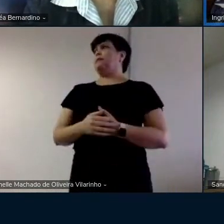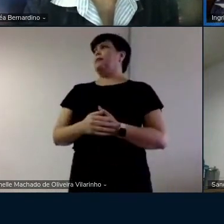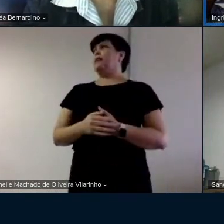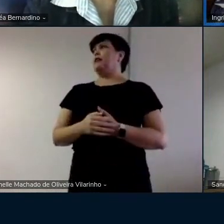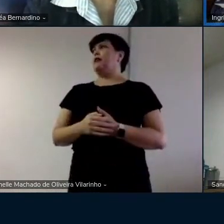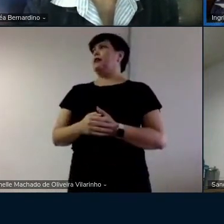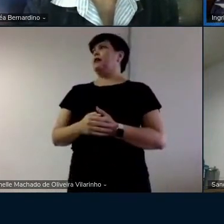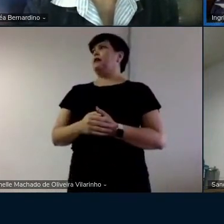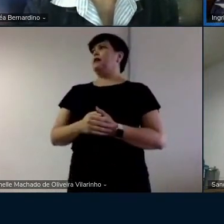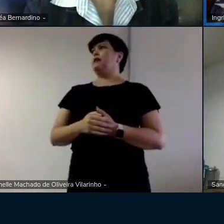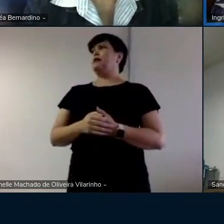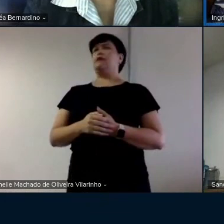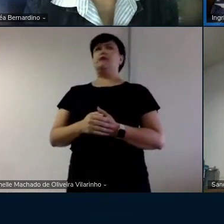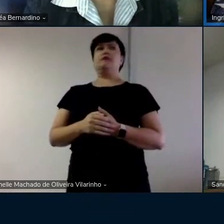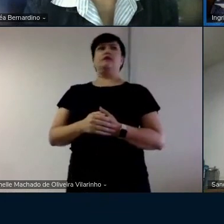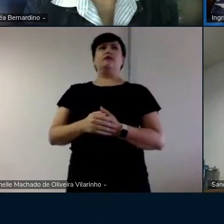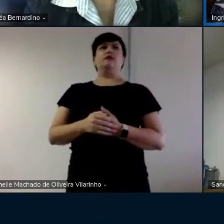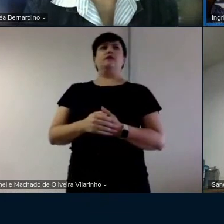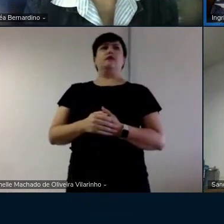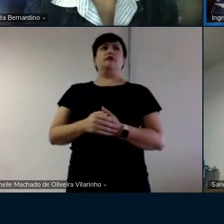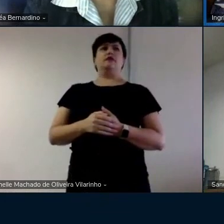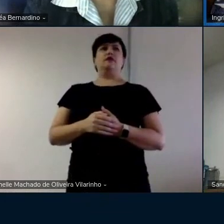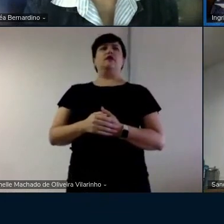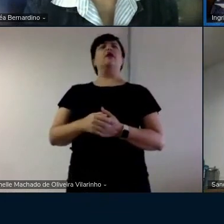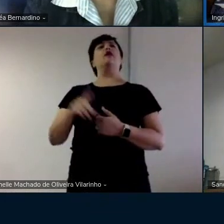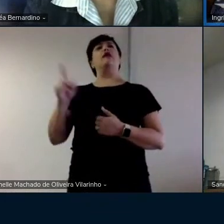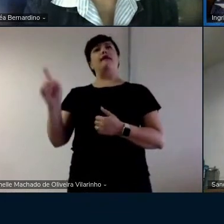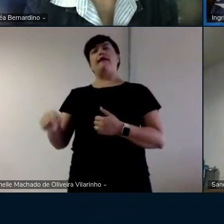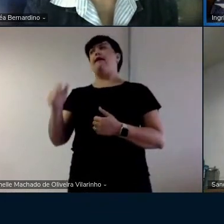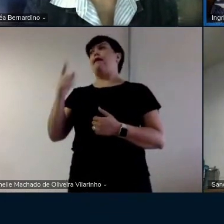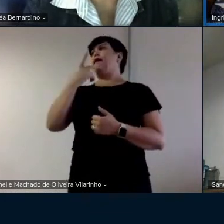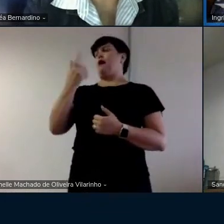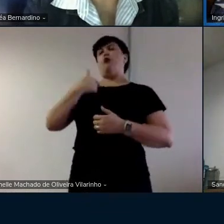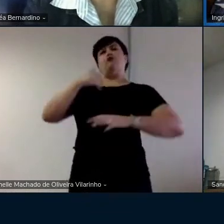E aí, a gente teve a oportunidade de elaborar esse material.